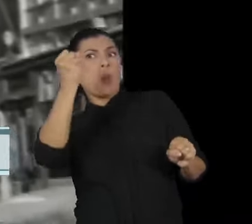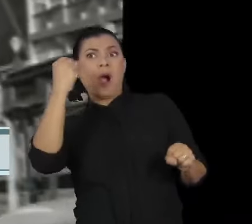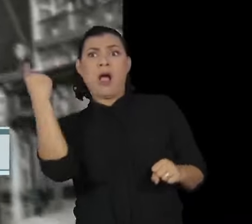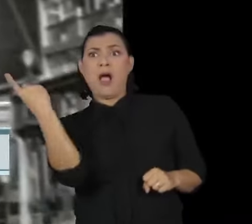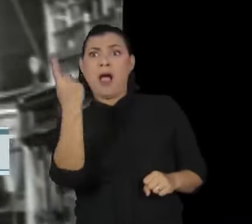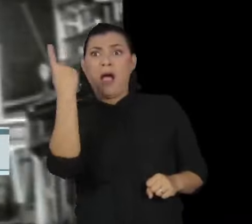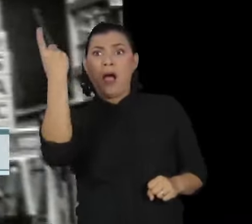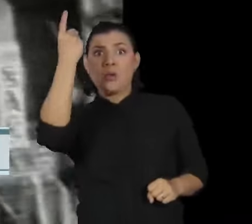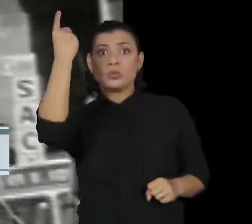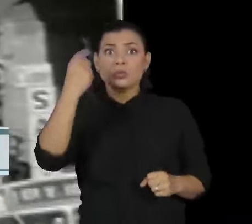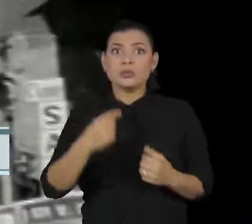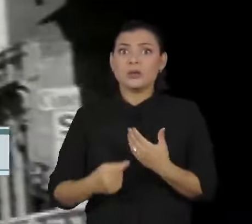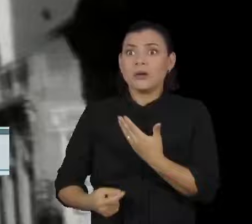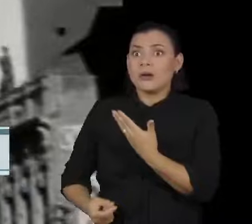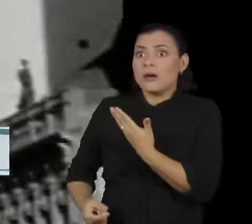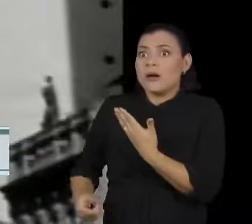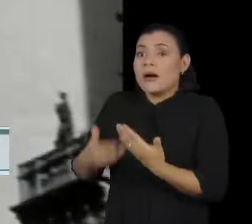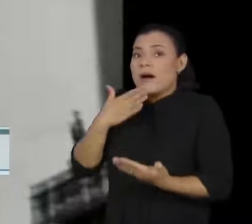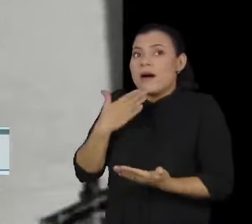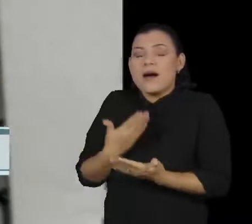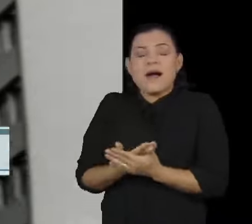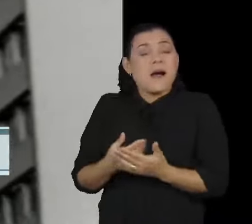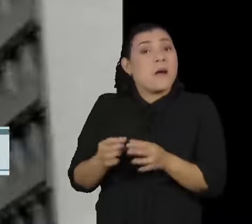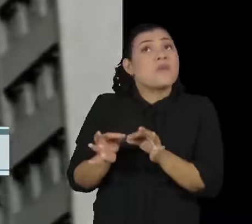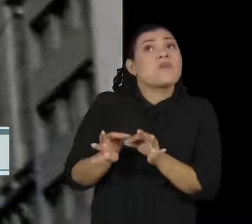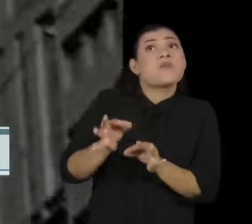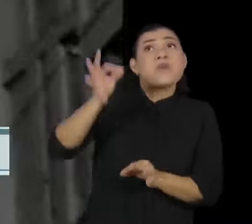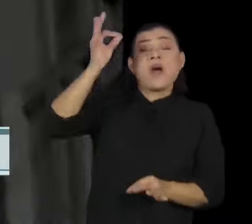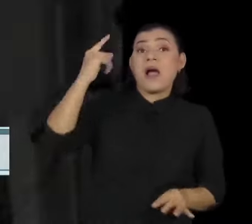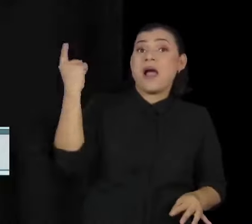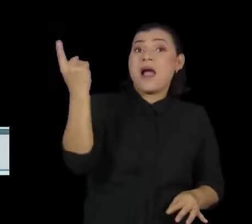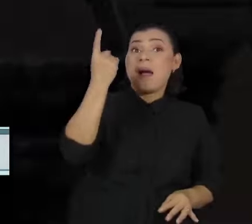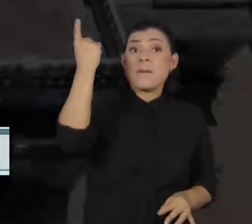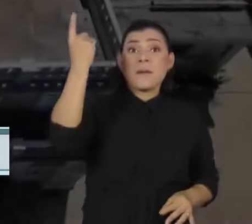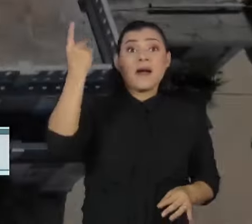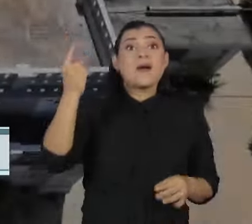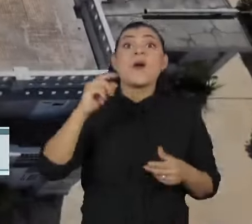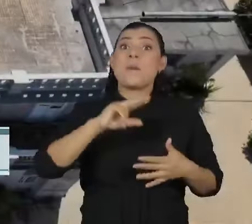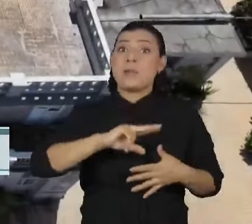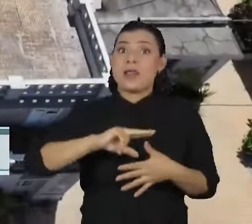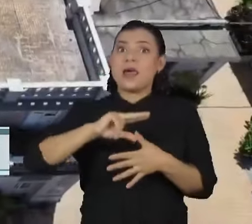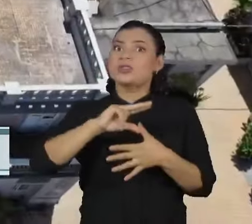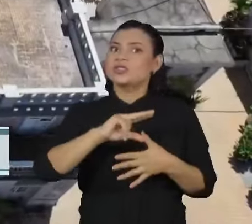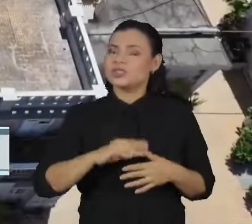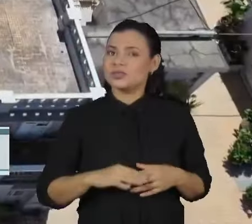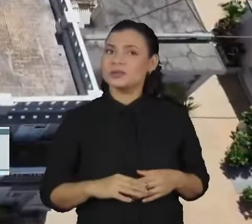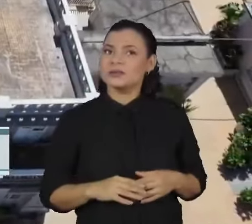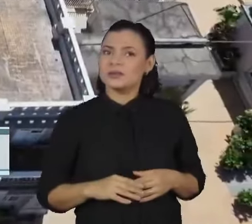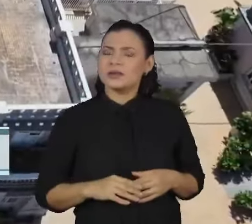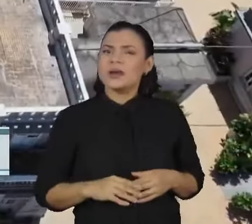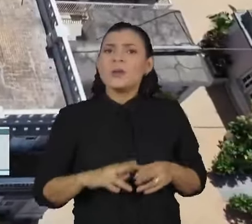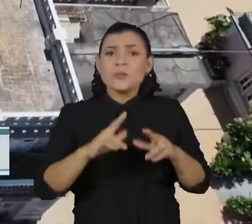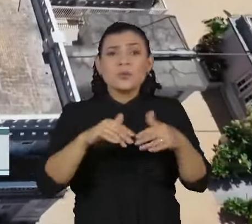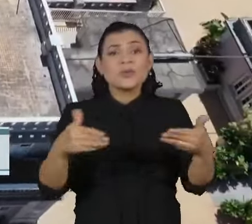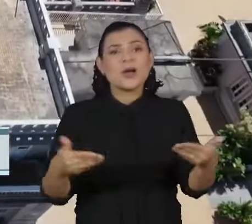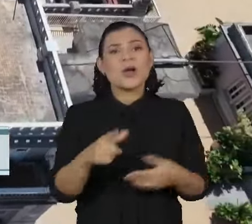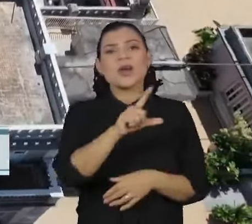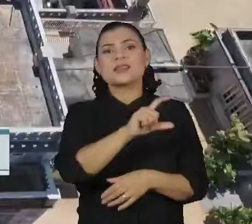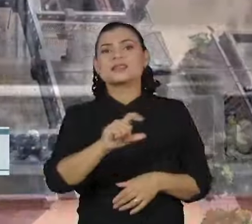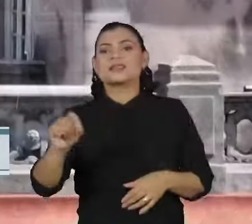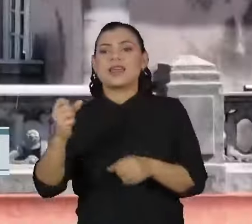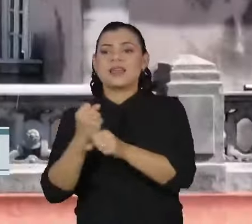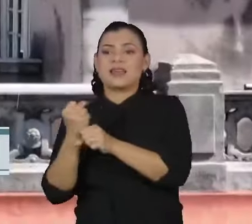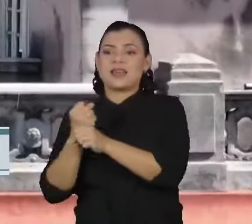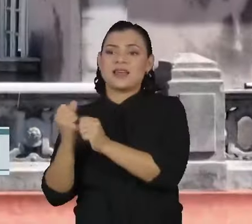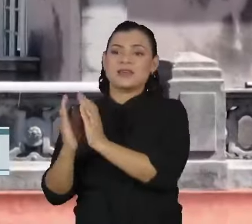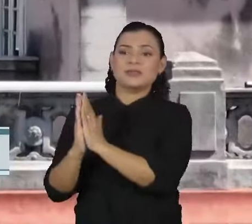Na época, foi considerado o maior arranha-céu da América Latina. Agora, no centenário do início de sua